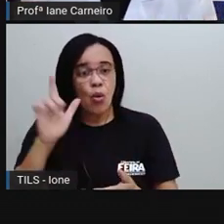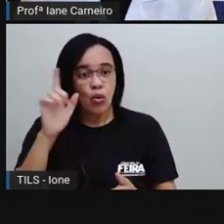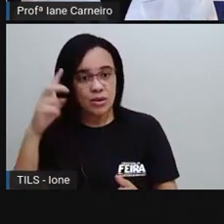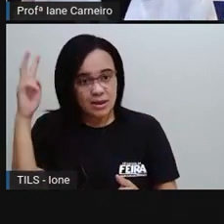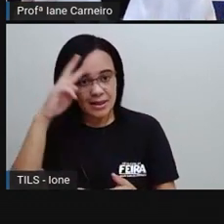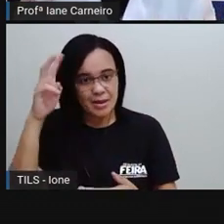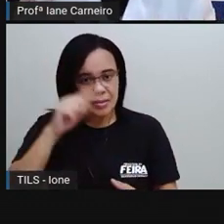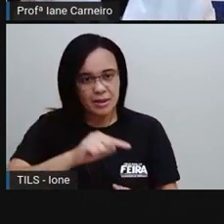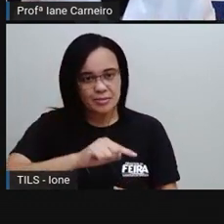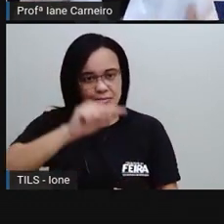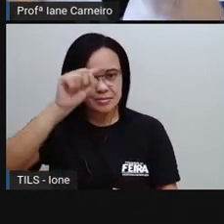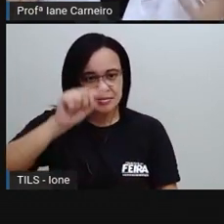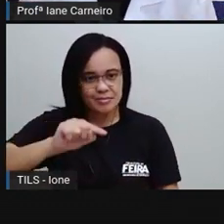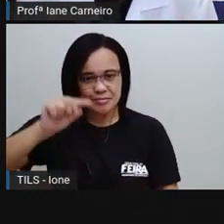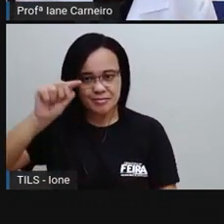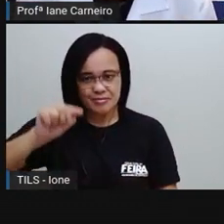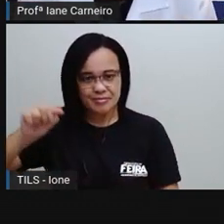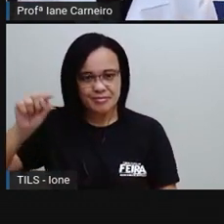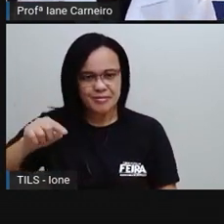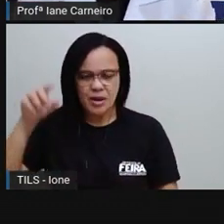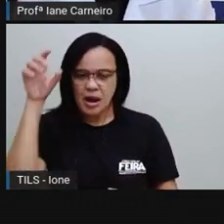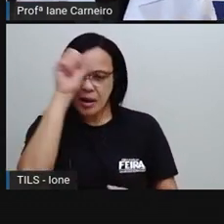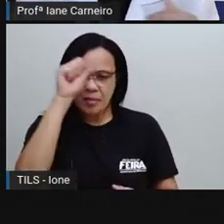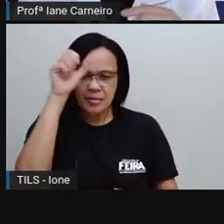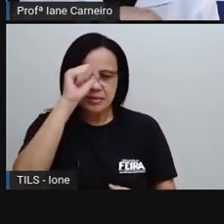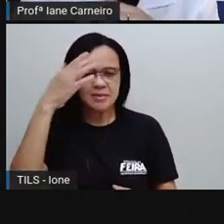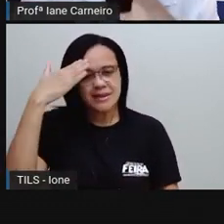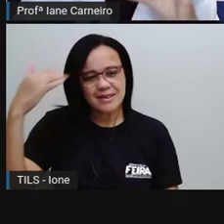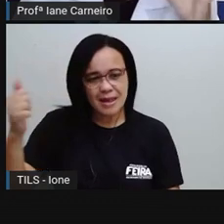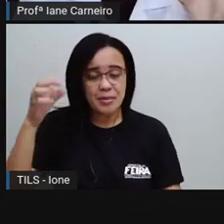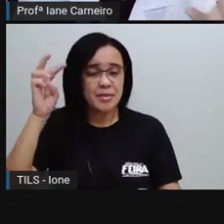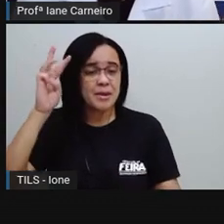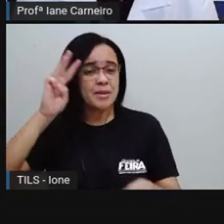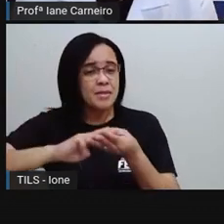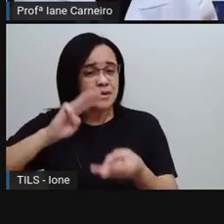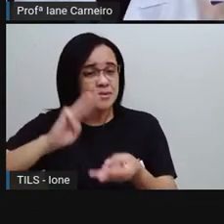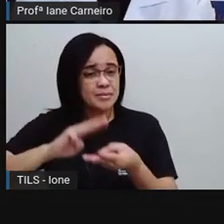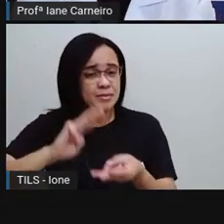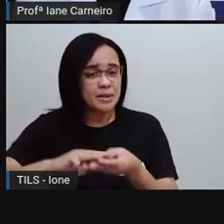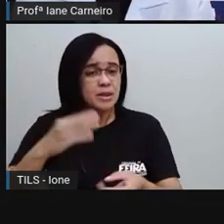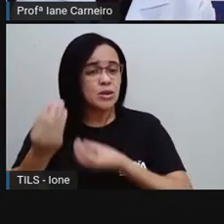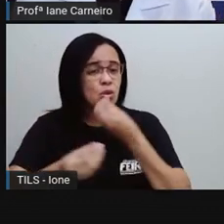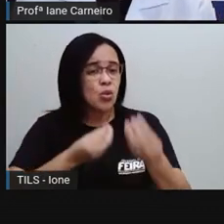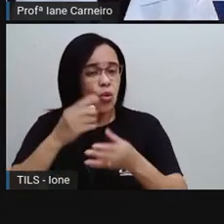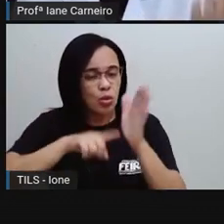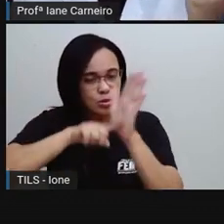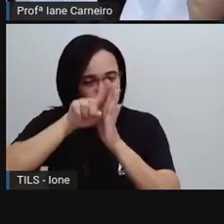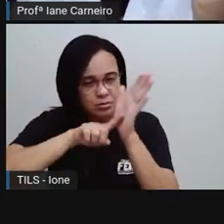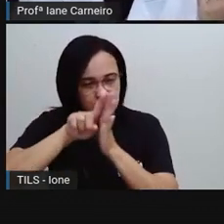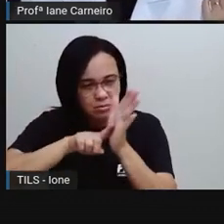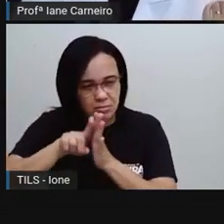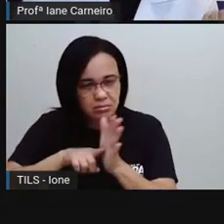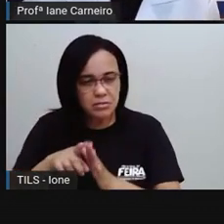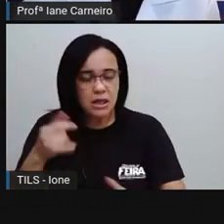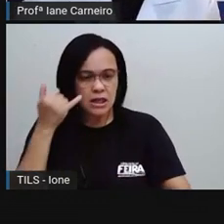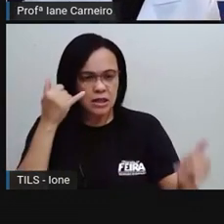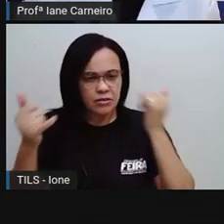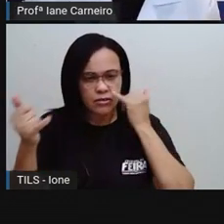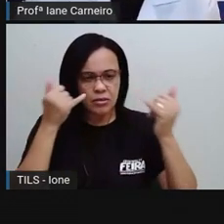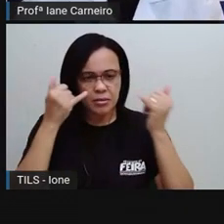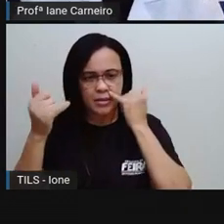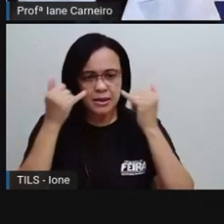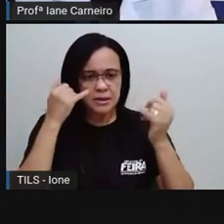forma da gente aprender matemática, né? É analisando, ó, essas informações. Então, aqui nesse